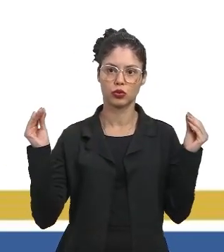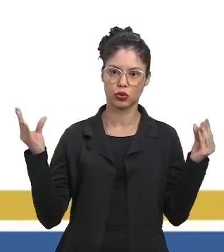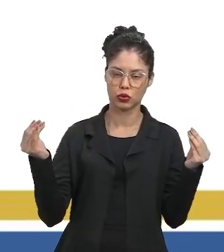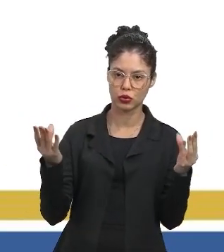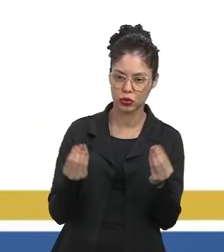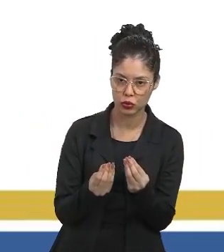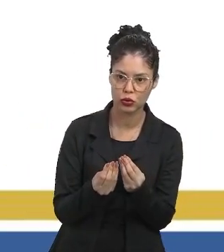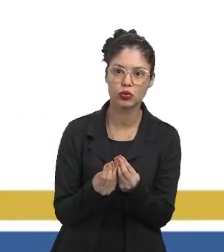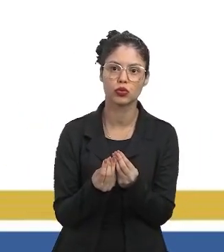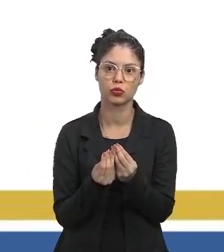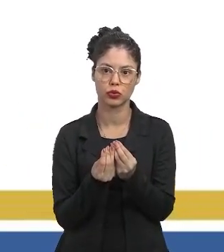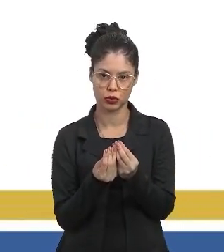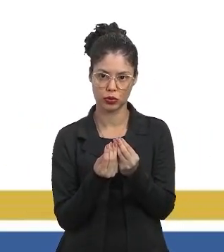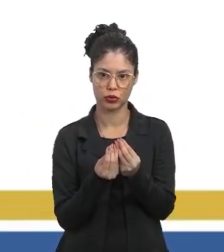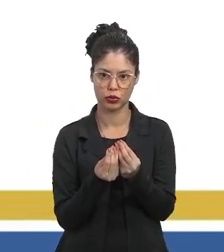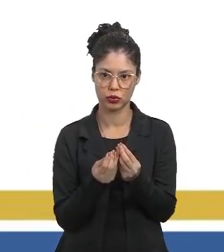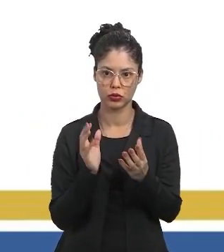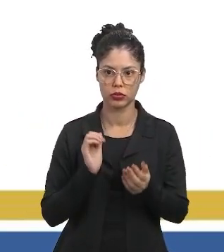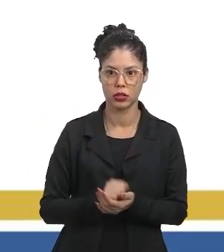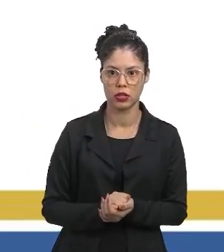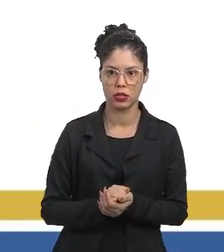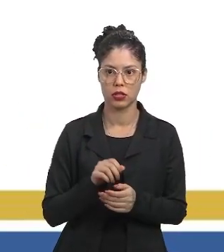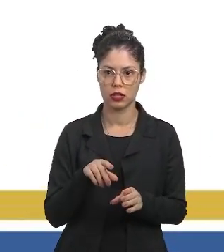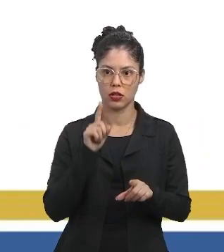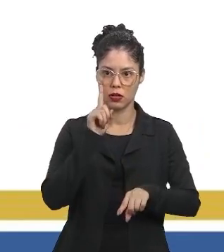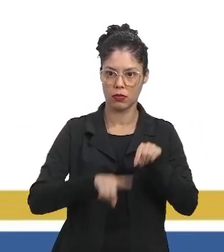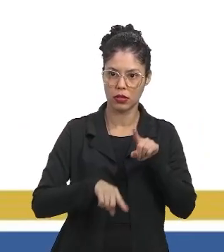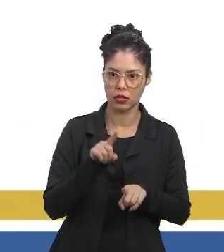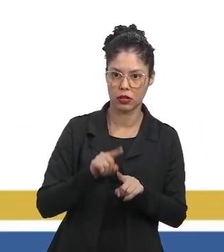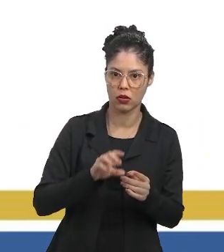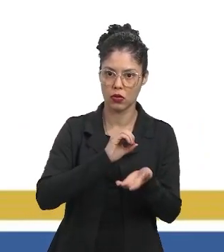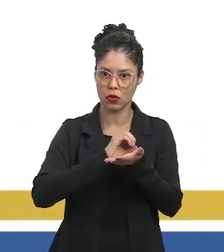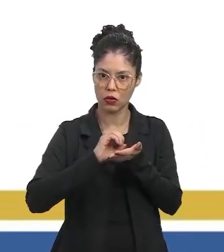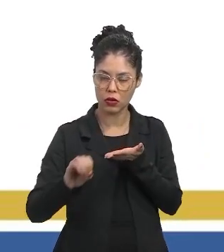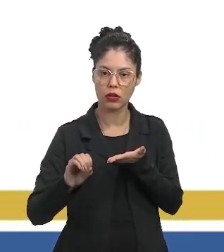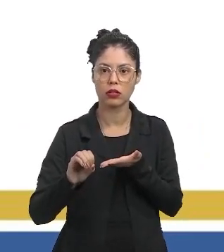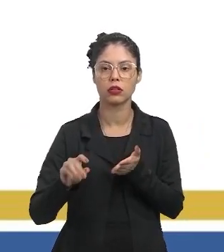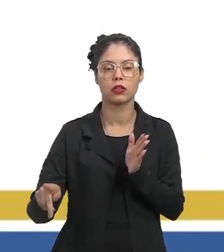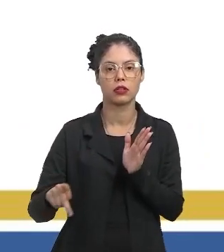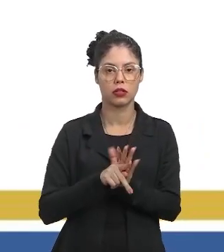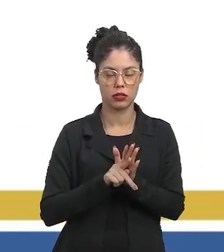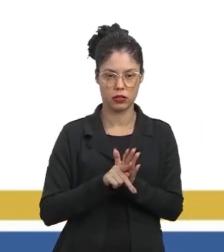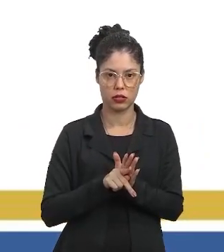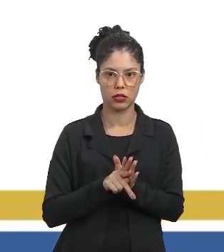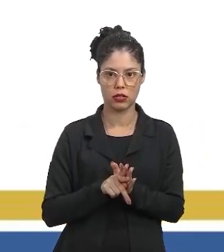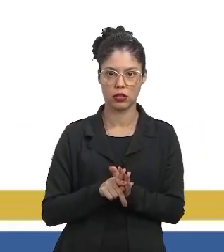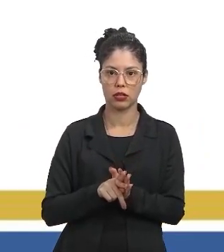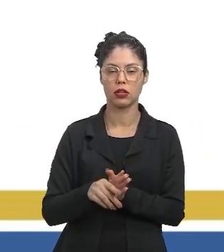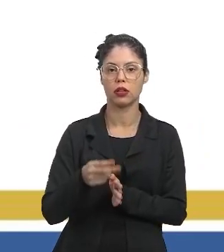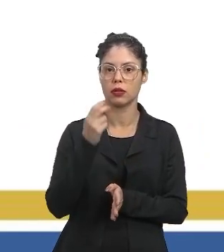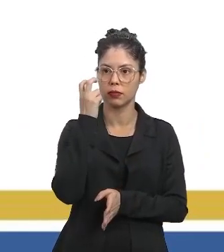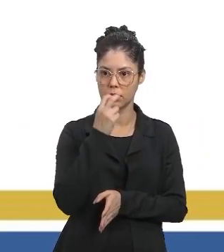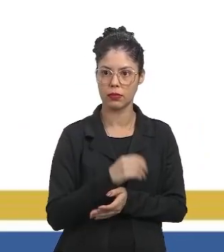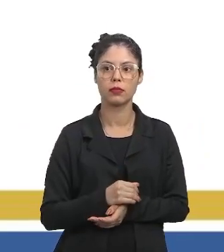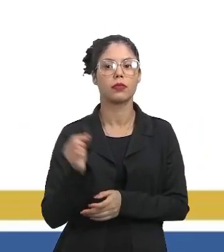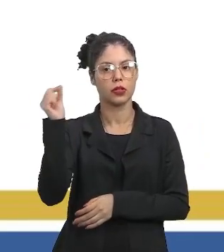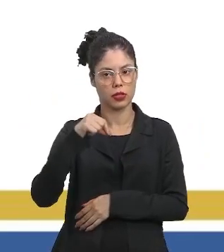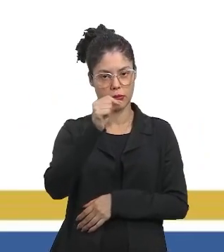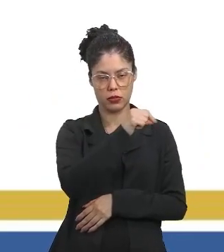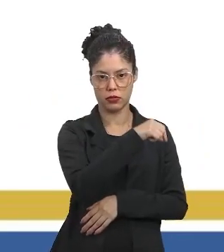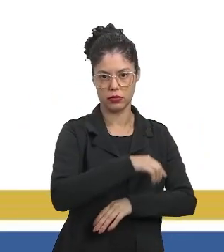vai reduzir a população de abelhas, pois essas substâncias reduzem a disponibilidade de matéria orgânica para as abelhas.